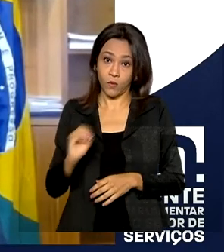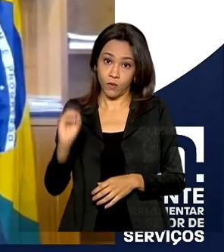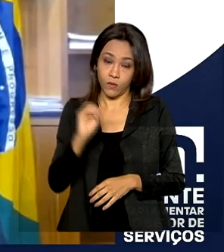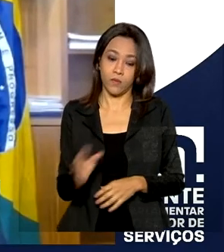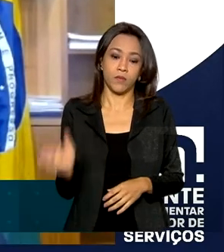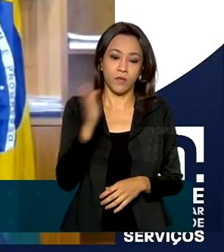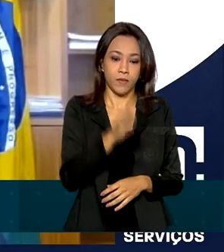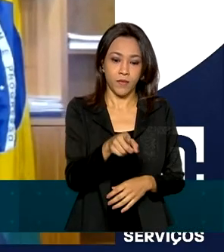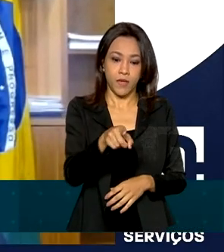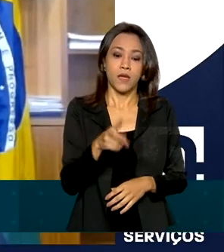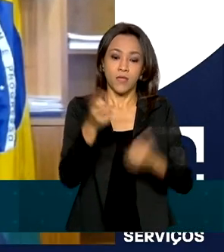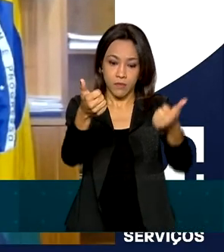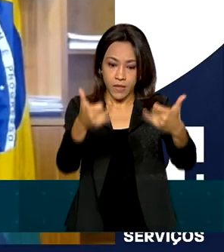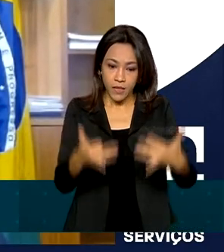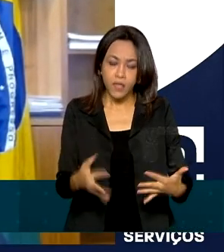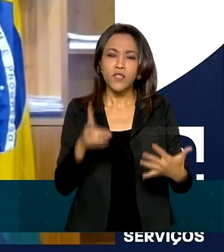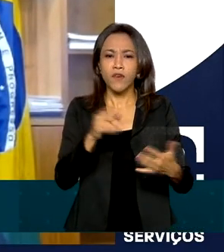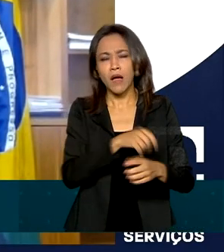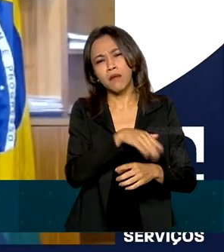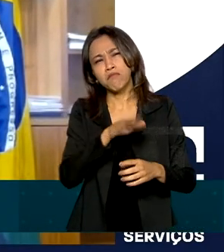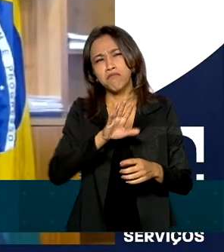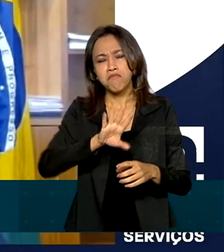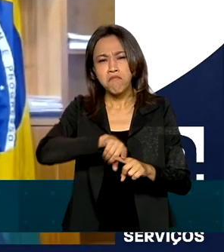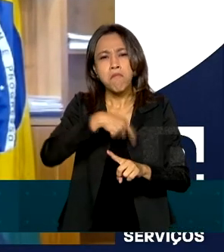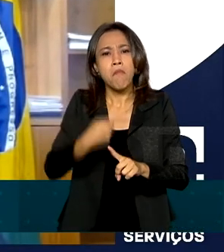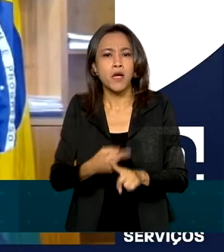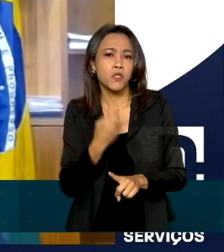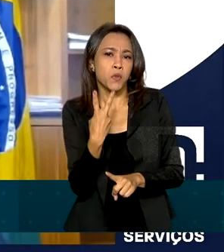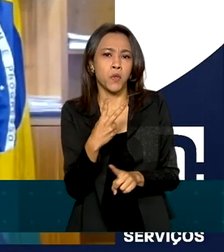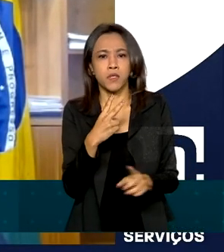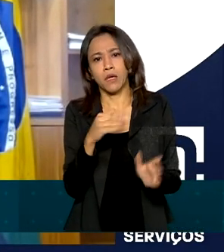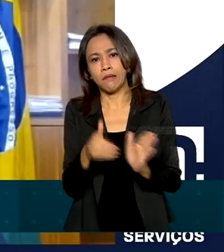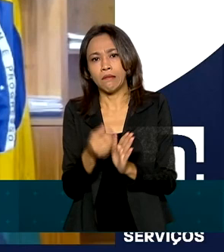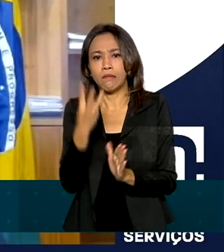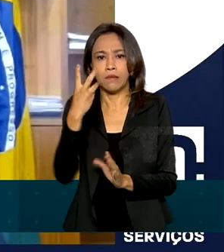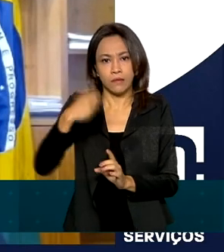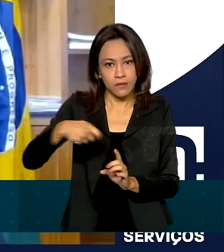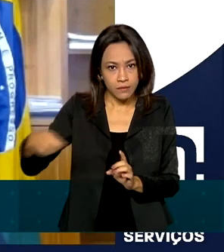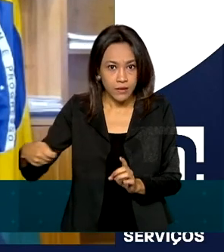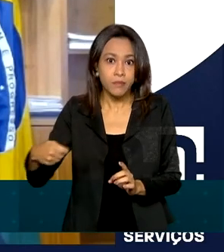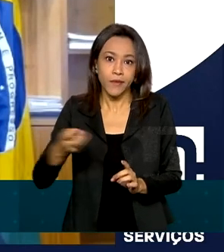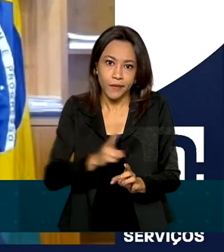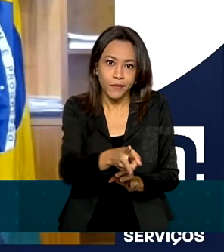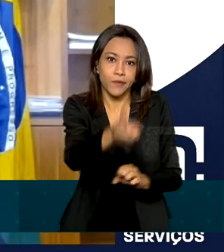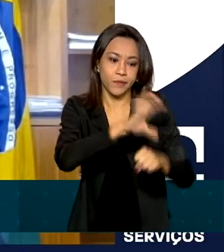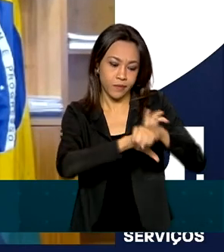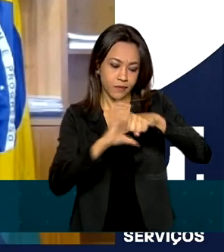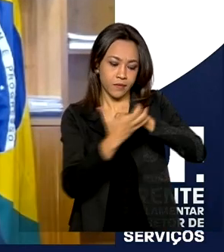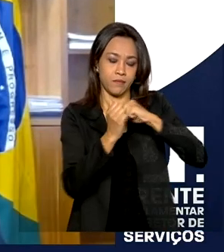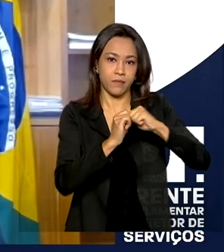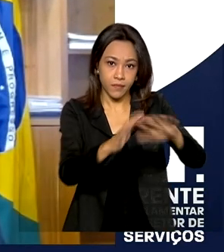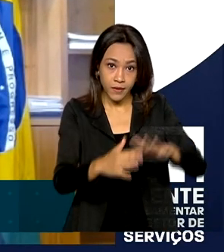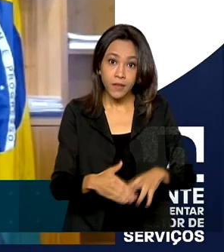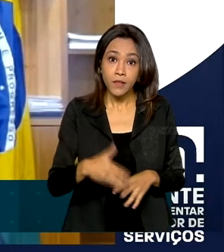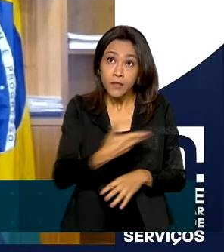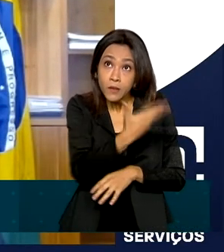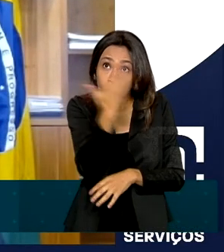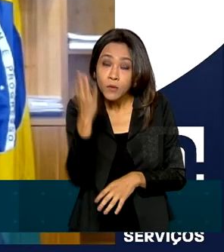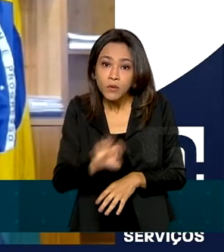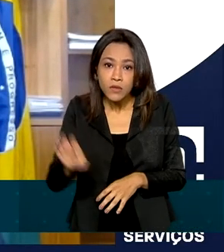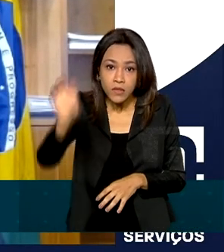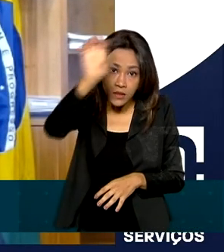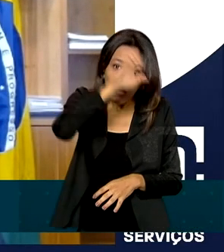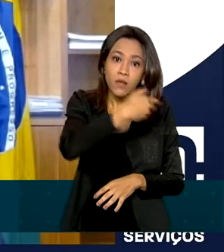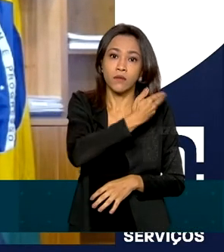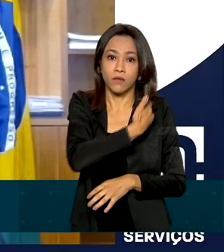estender agora o auxílio emergencial, mais dois ou três meses, porque a pandemia está aí. Os governadores estão dizendo que em dois